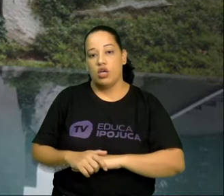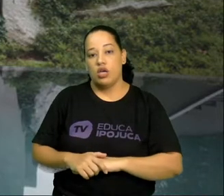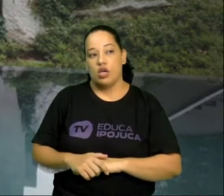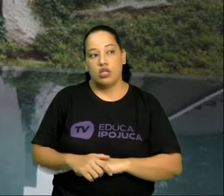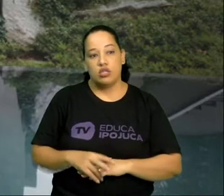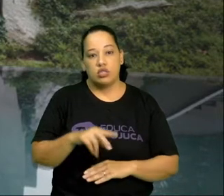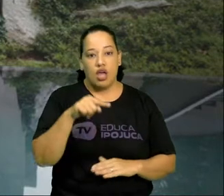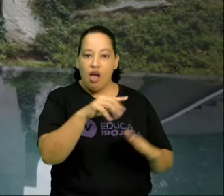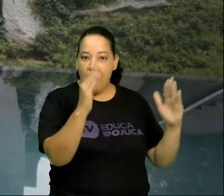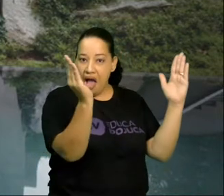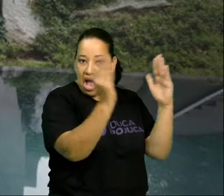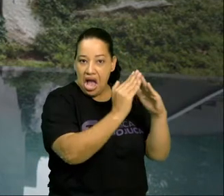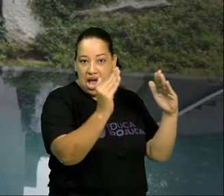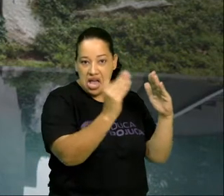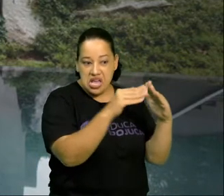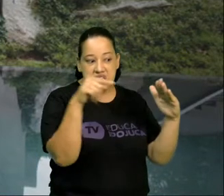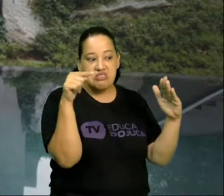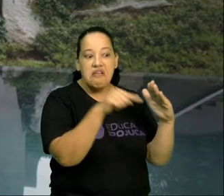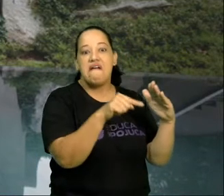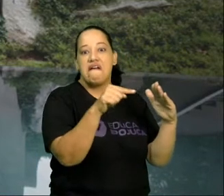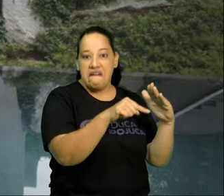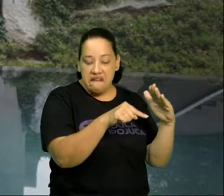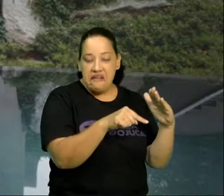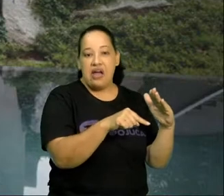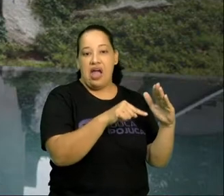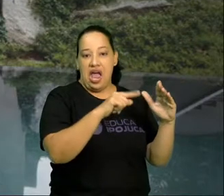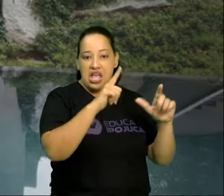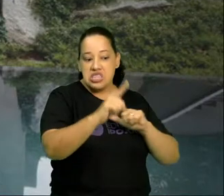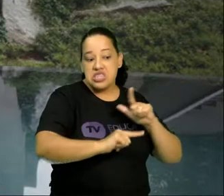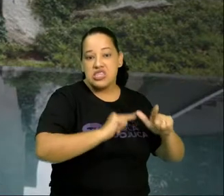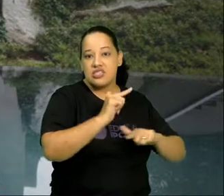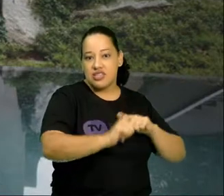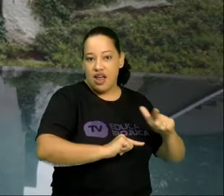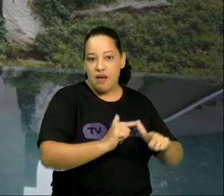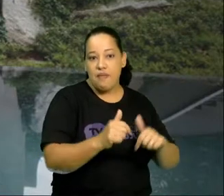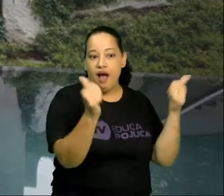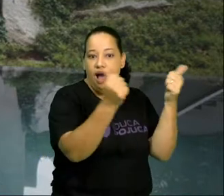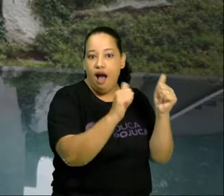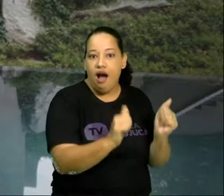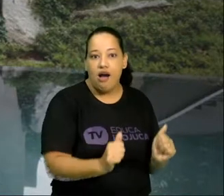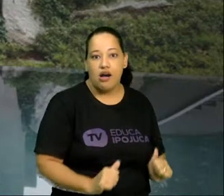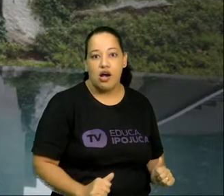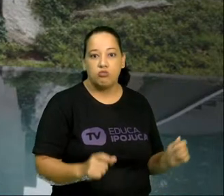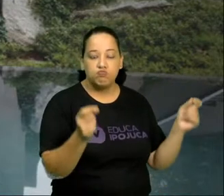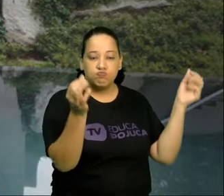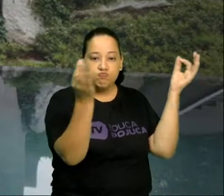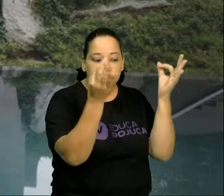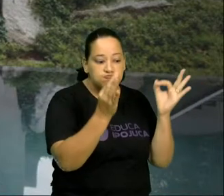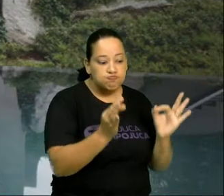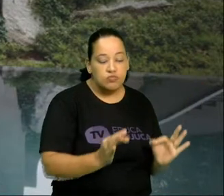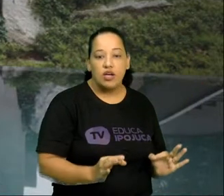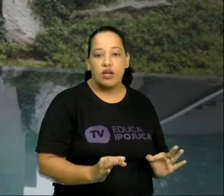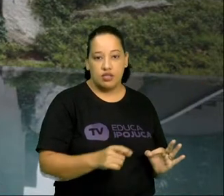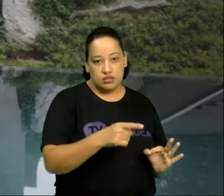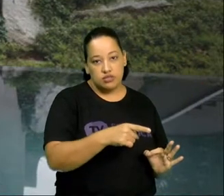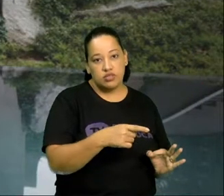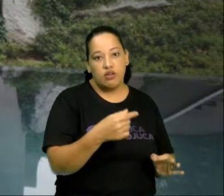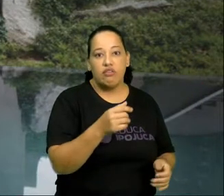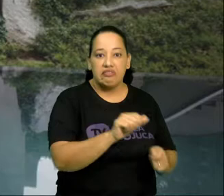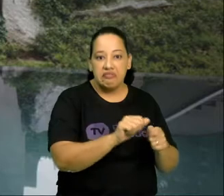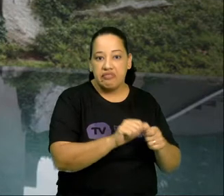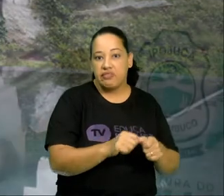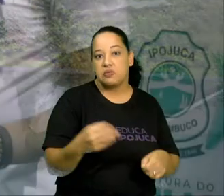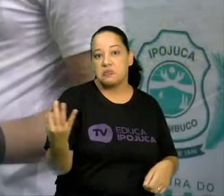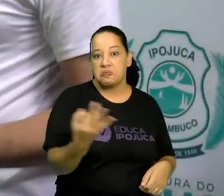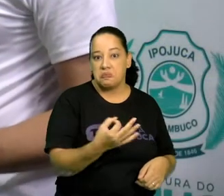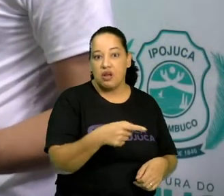Gente, essa casa é uma obra de arte. Vejam que fantástico. Vejam que incrível o cara conceber uma obra dessa e